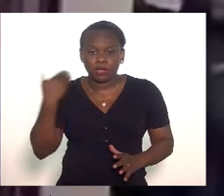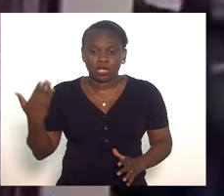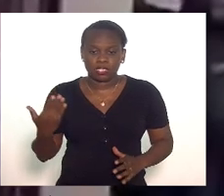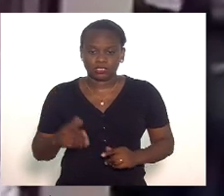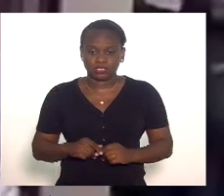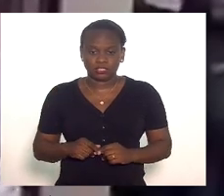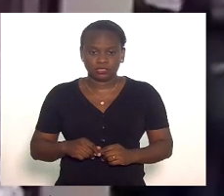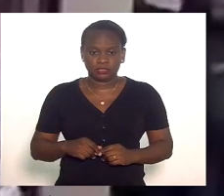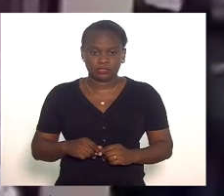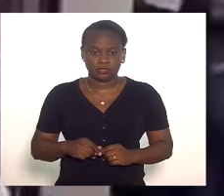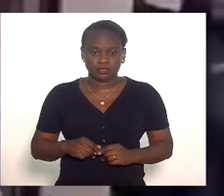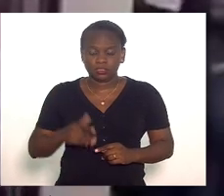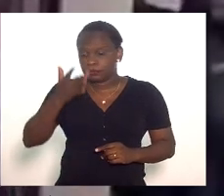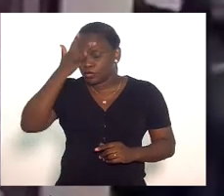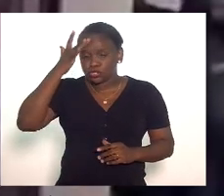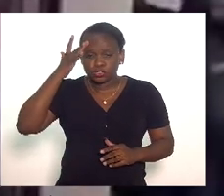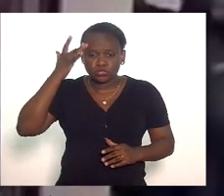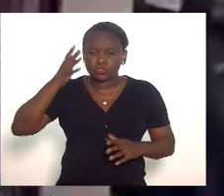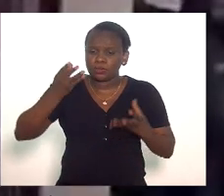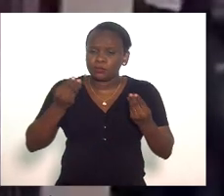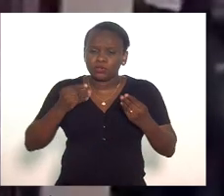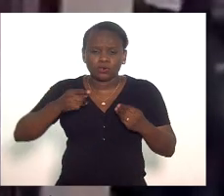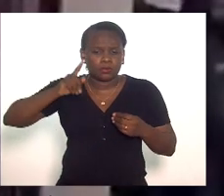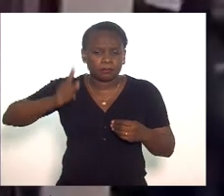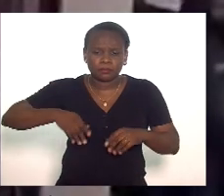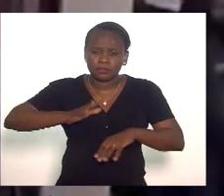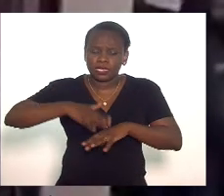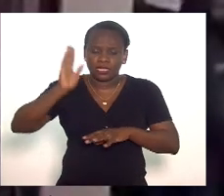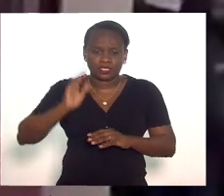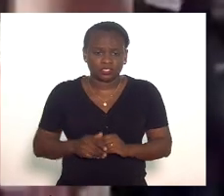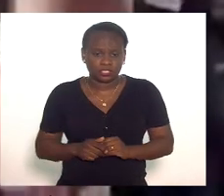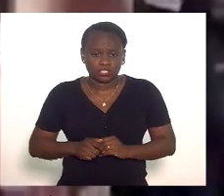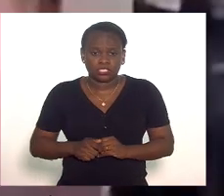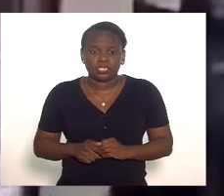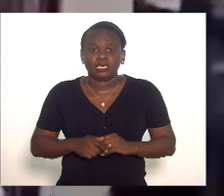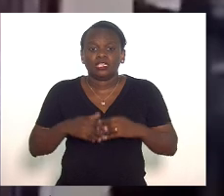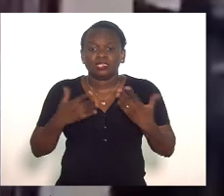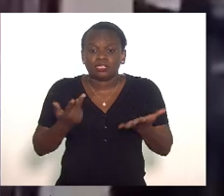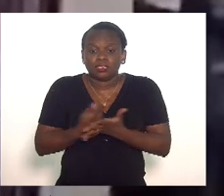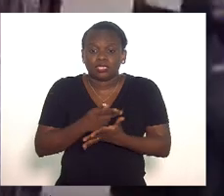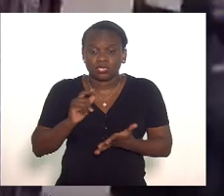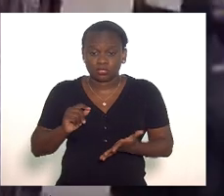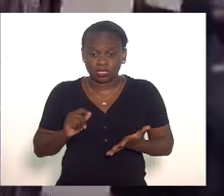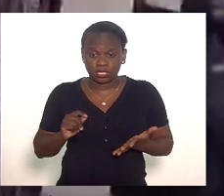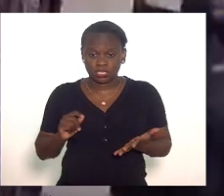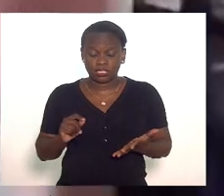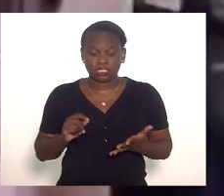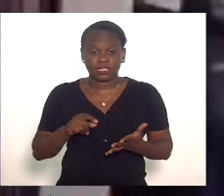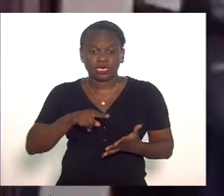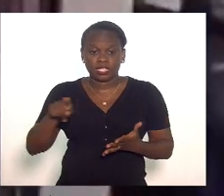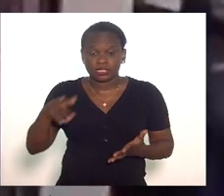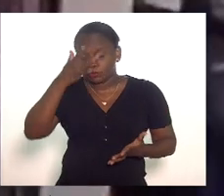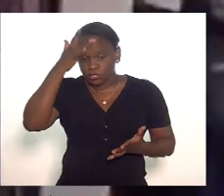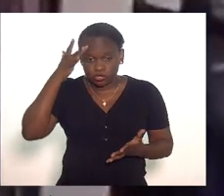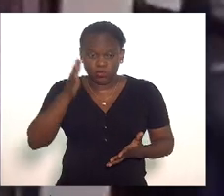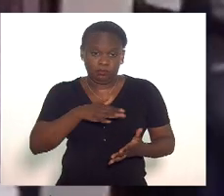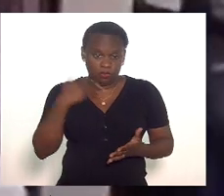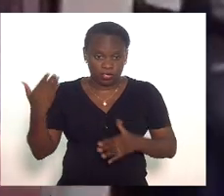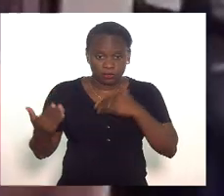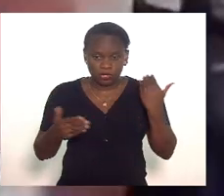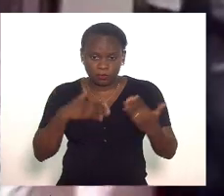de milhares e milhares de pessoas e o que acontece que essas mortes